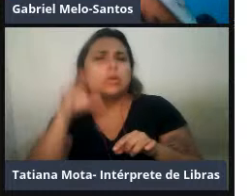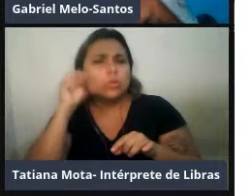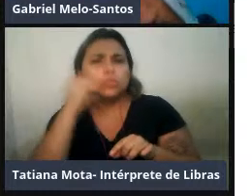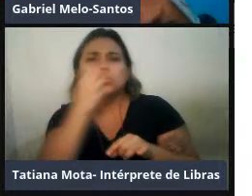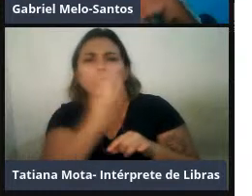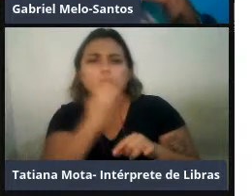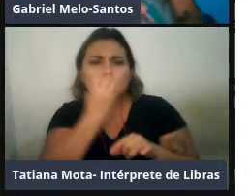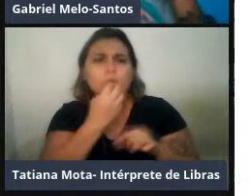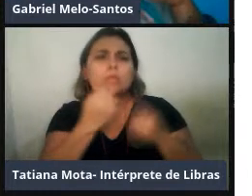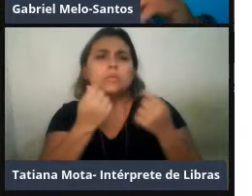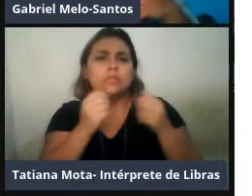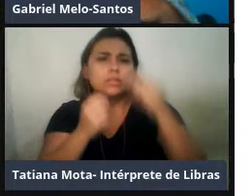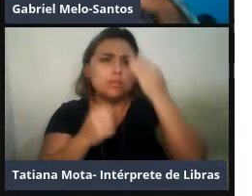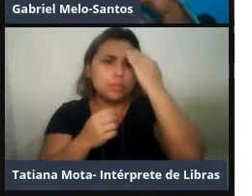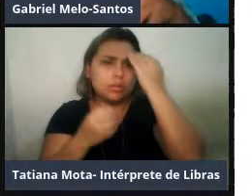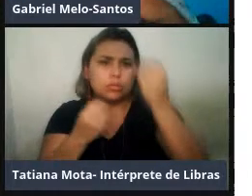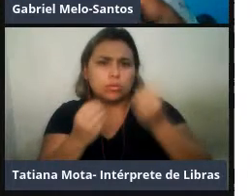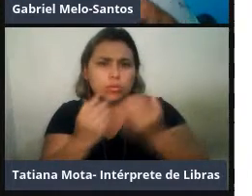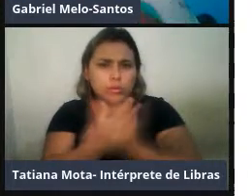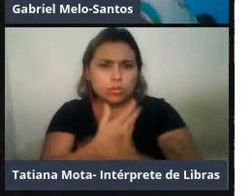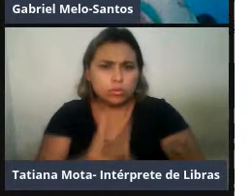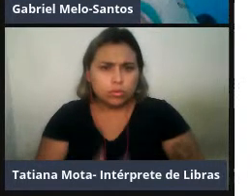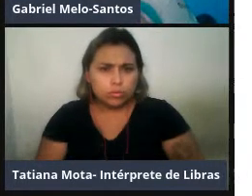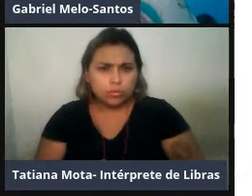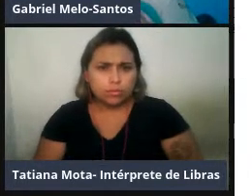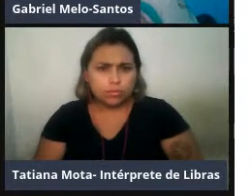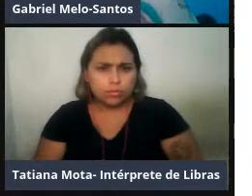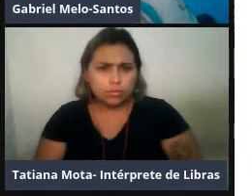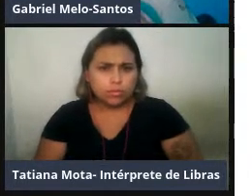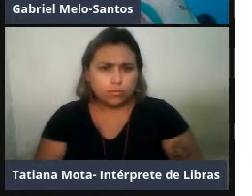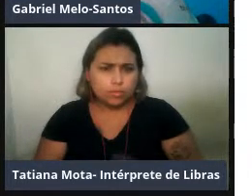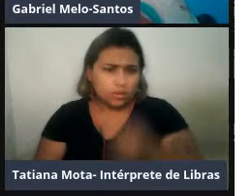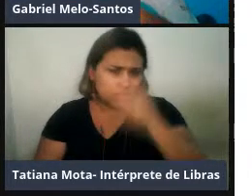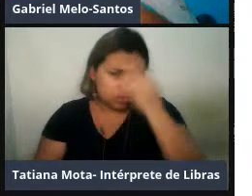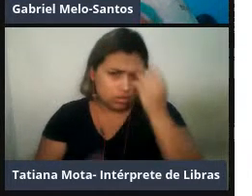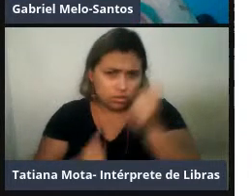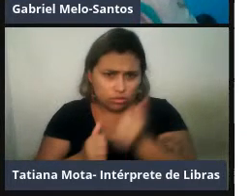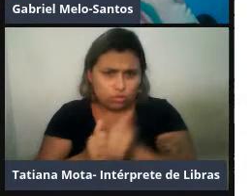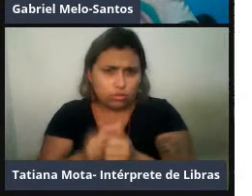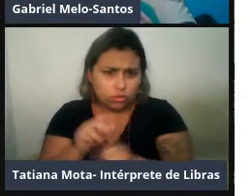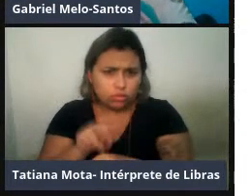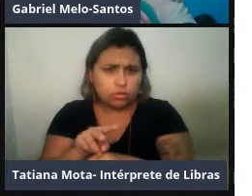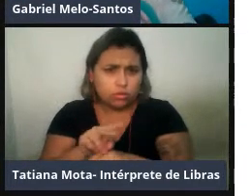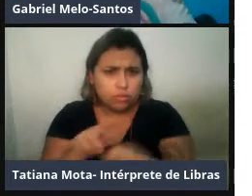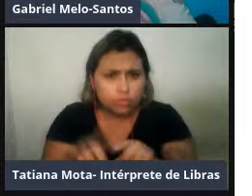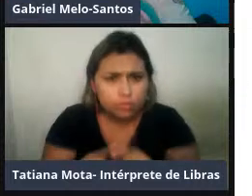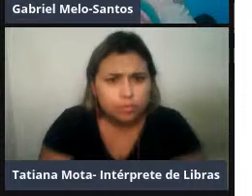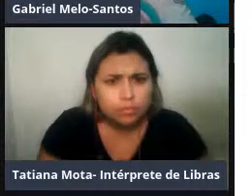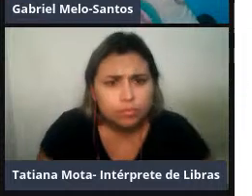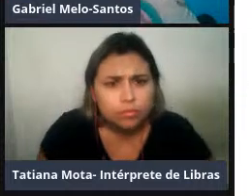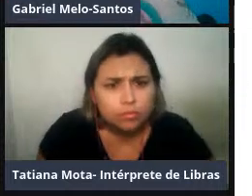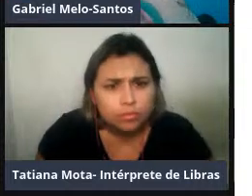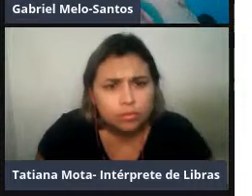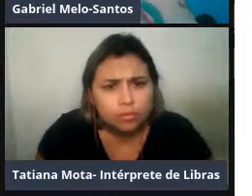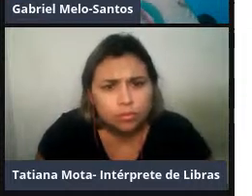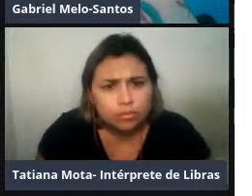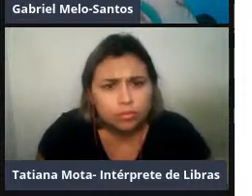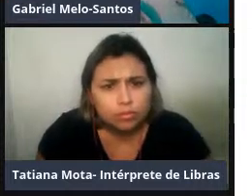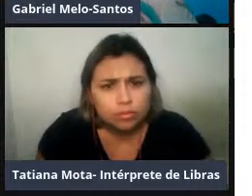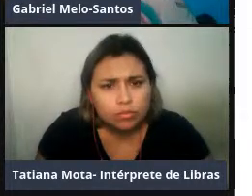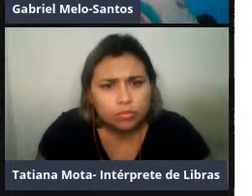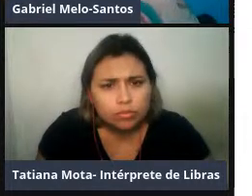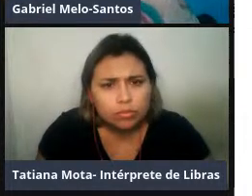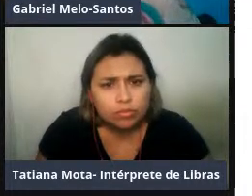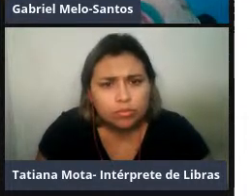ruína, que medem o quão periódico é um sinal, o quão caótico é um sinal. Normalmente, sinais com uma